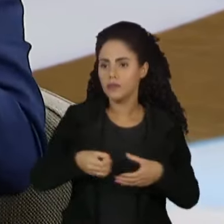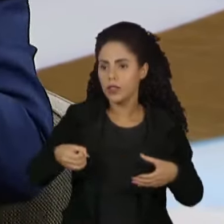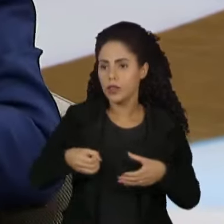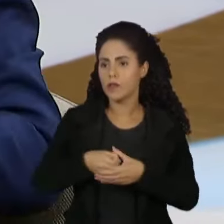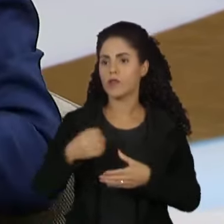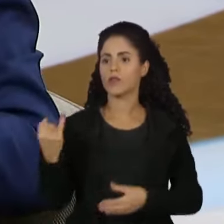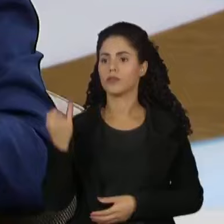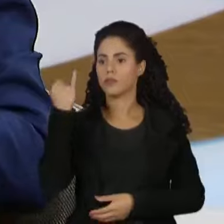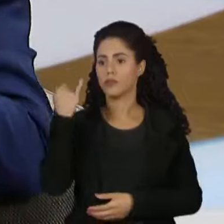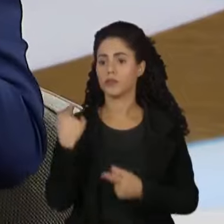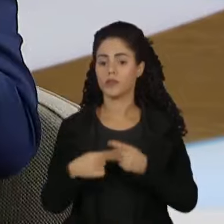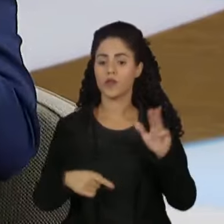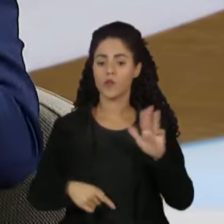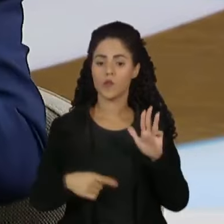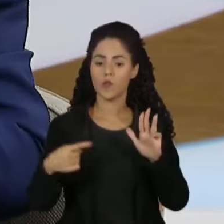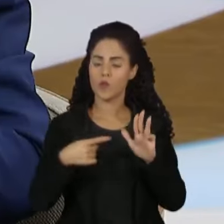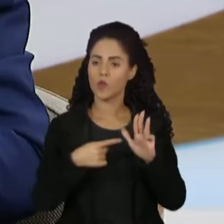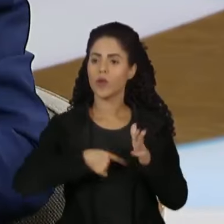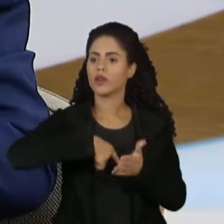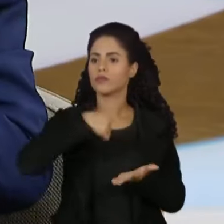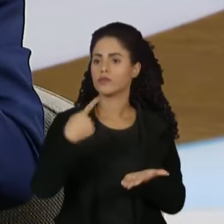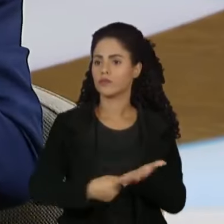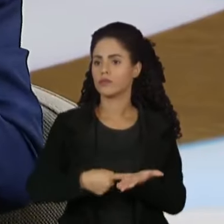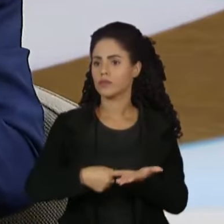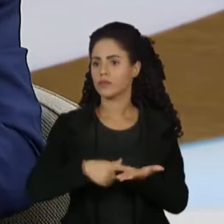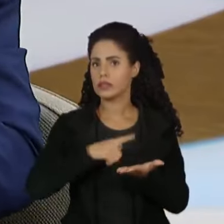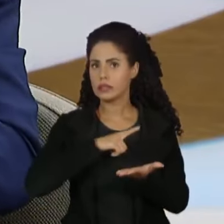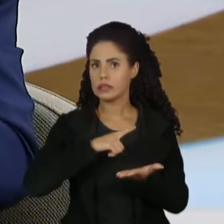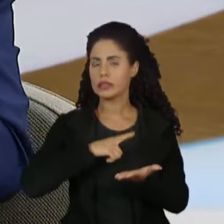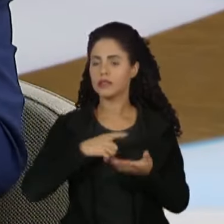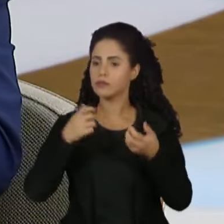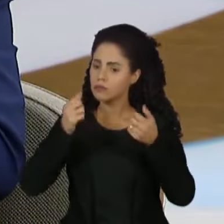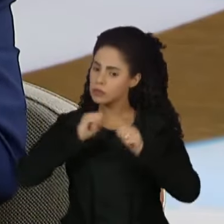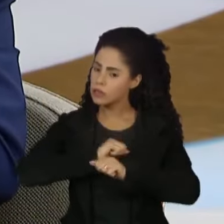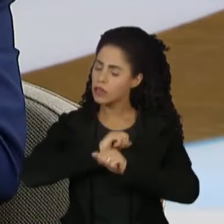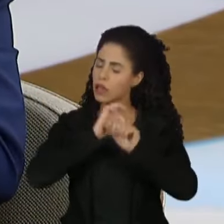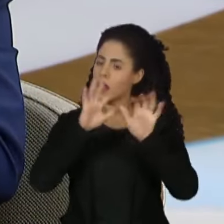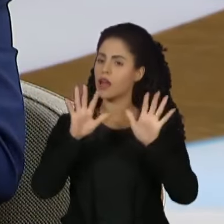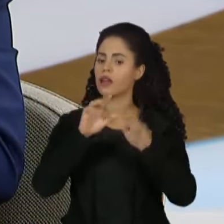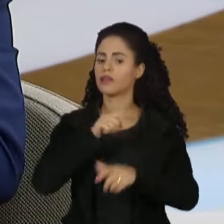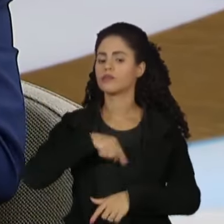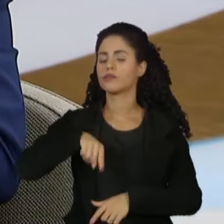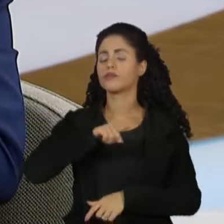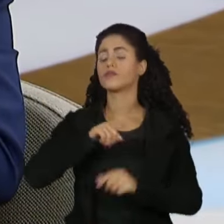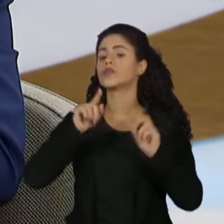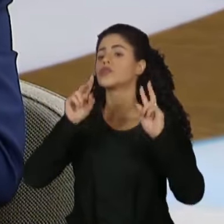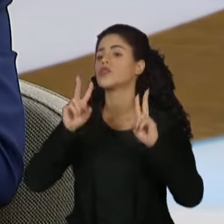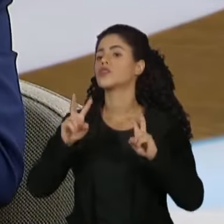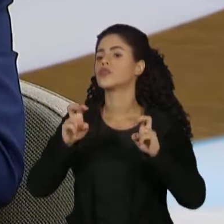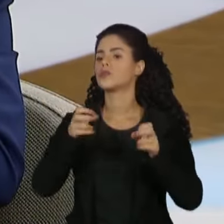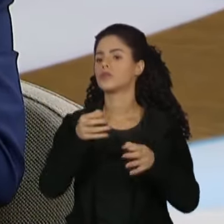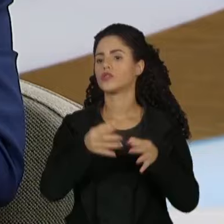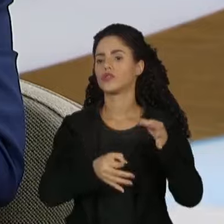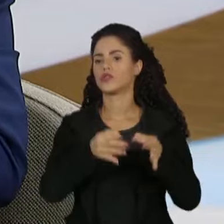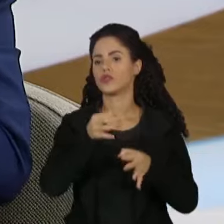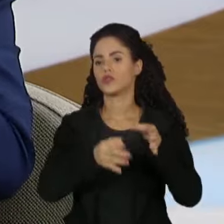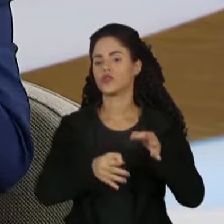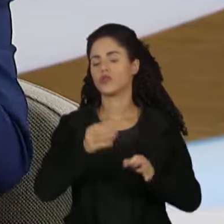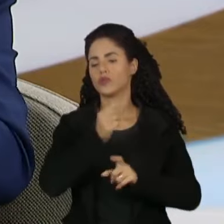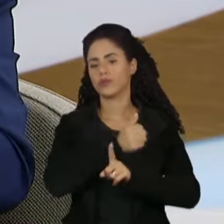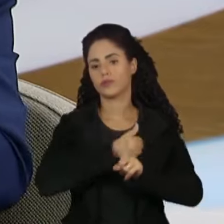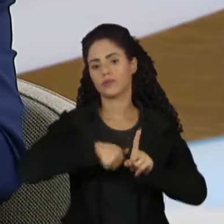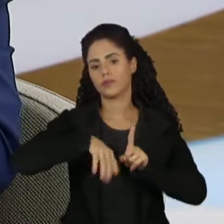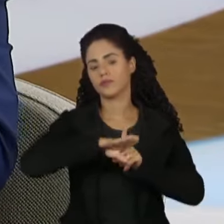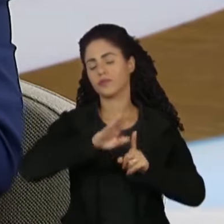aliás, o presidente Lula, ele tem compromisso explícito com a questão da justiça social,